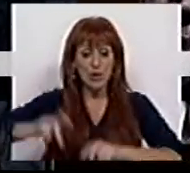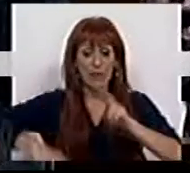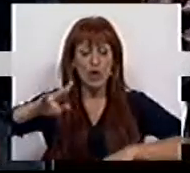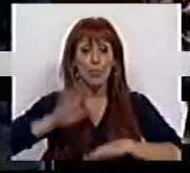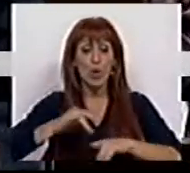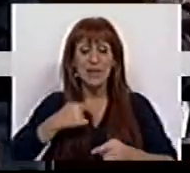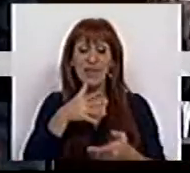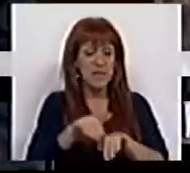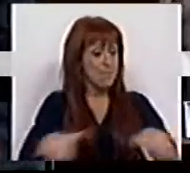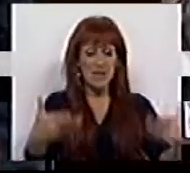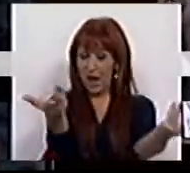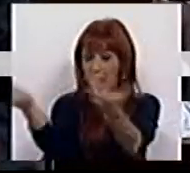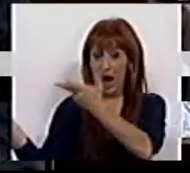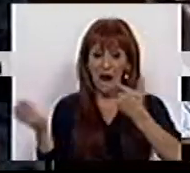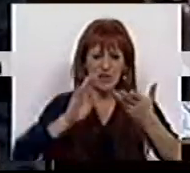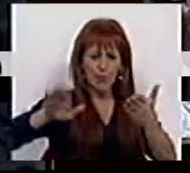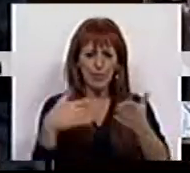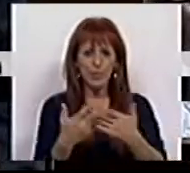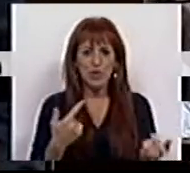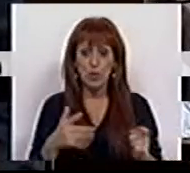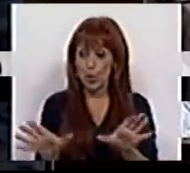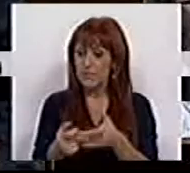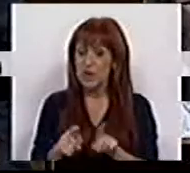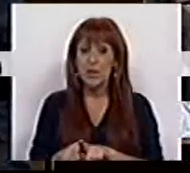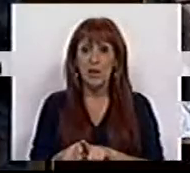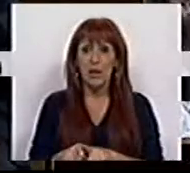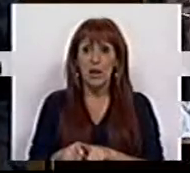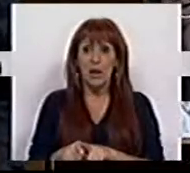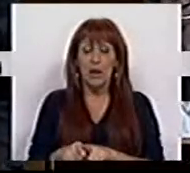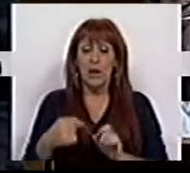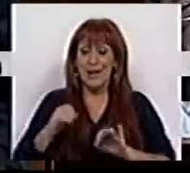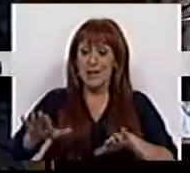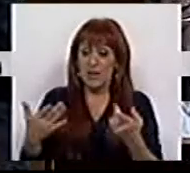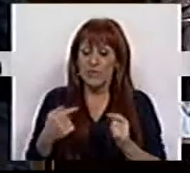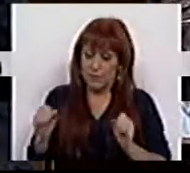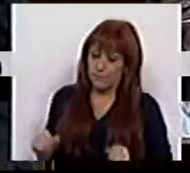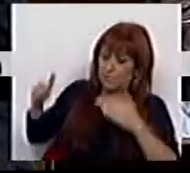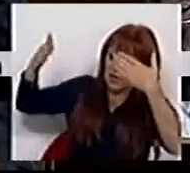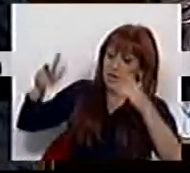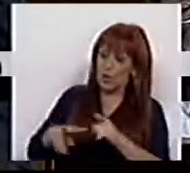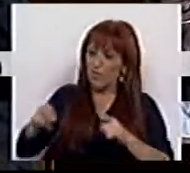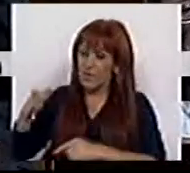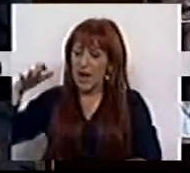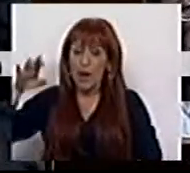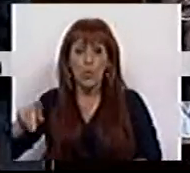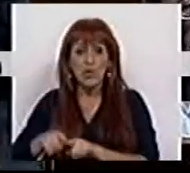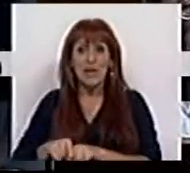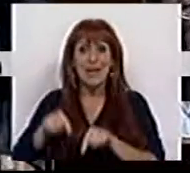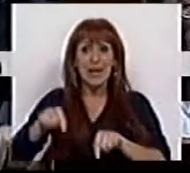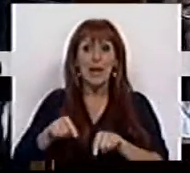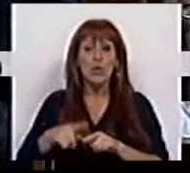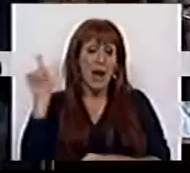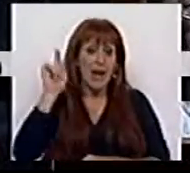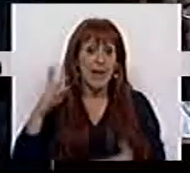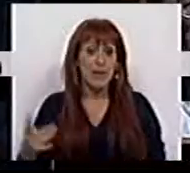colocámos em cima da mesa as propostas que a Comissão, que fez a iniciativa inicial da reforma do IRS, dizia que eram